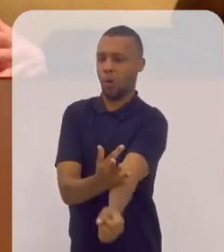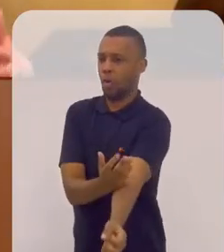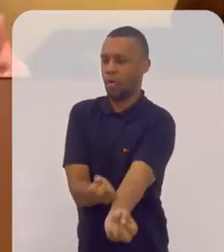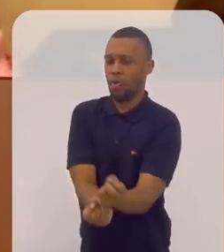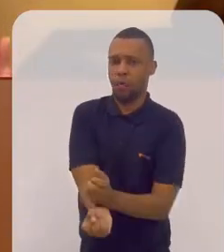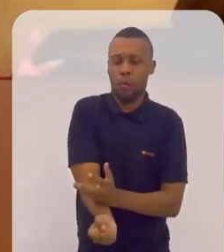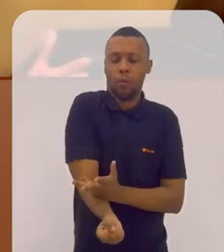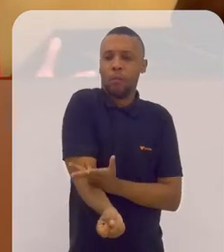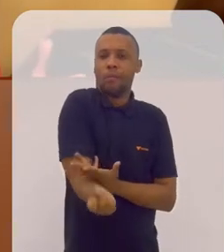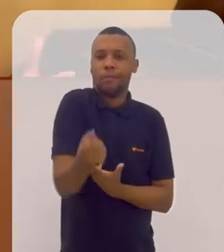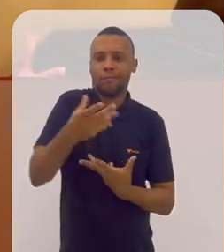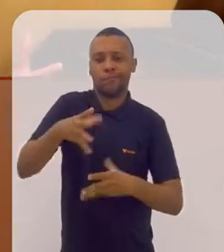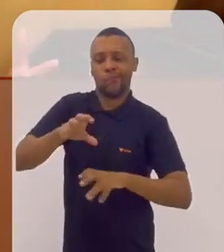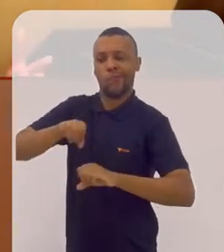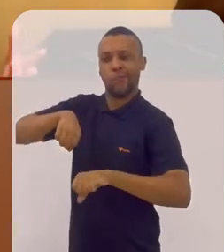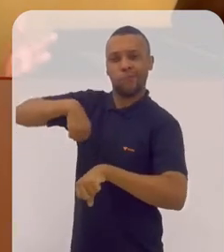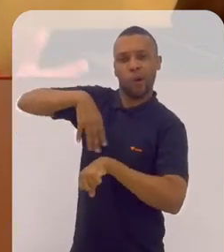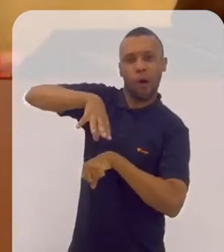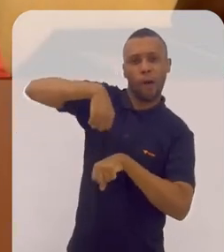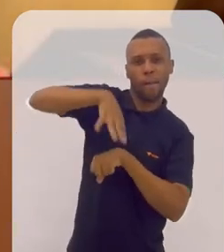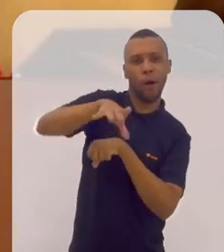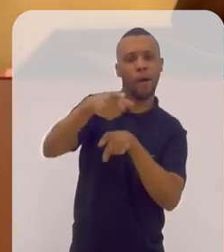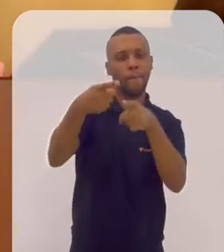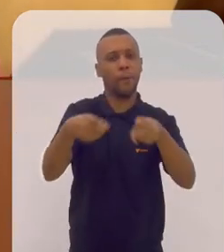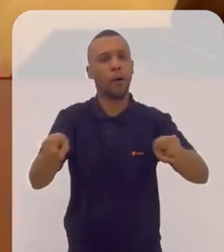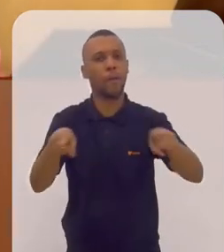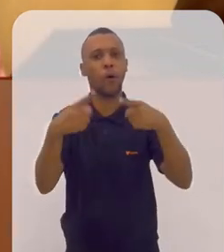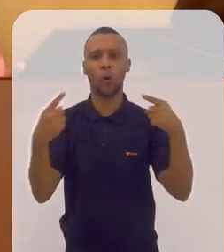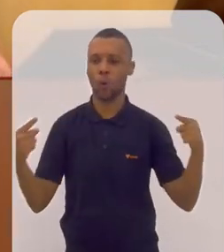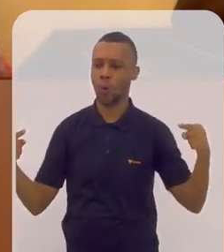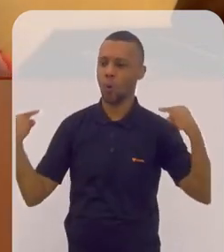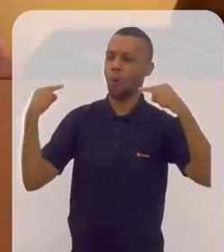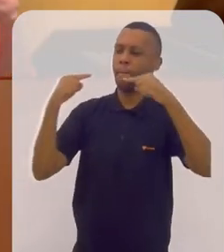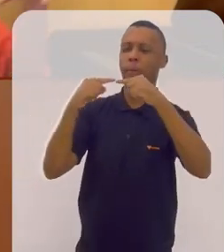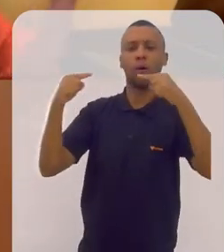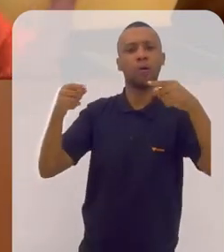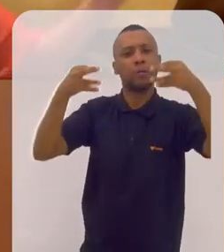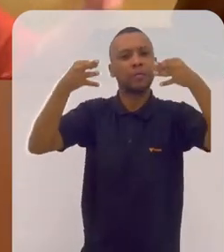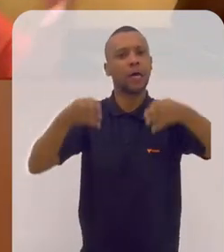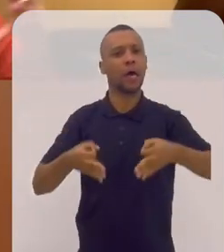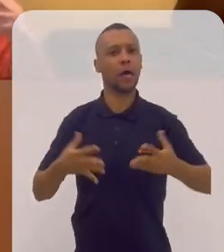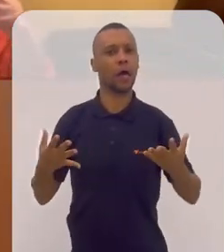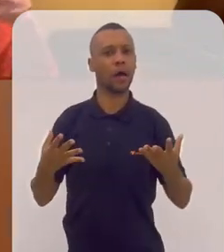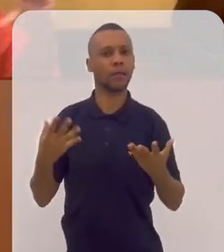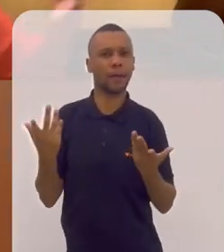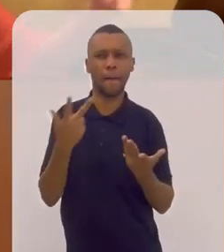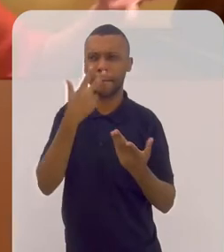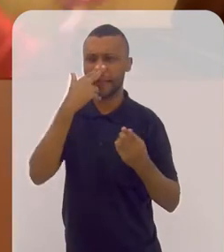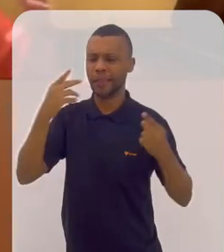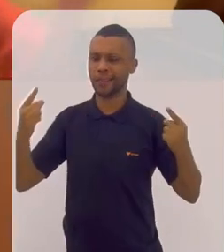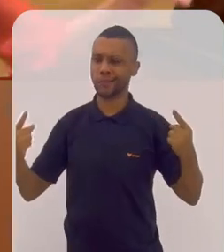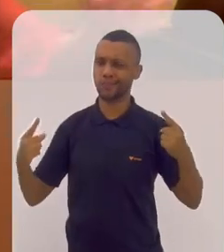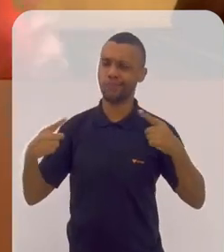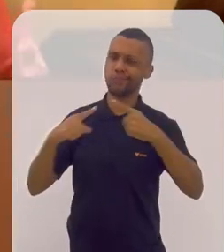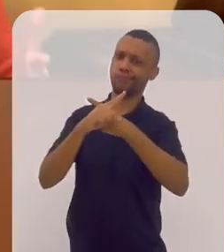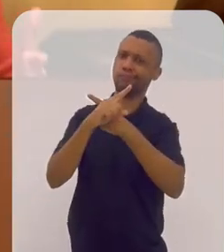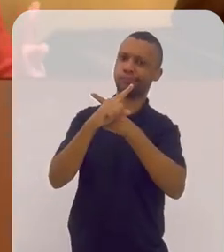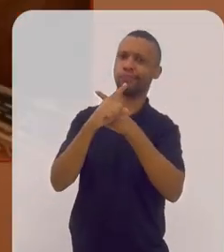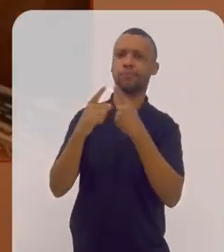as emoções transportadas para as harmonias, harmonias muito, digamos assim,